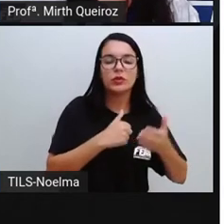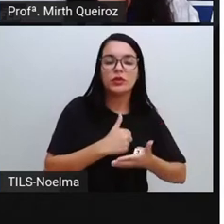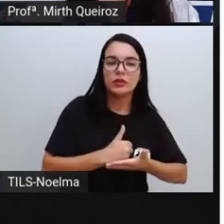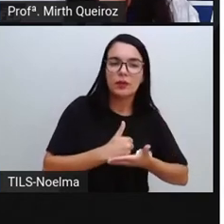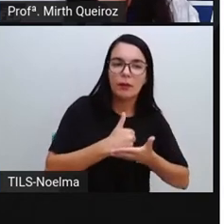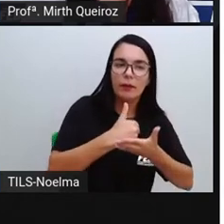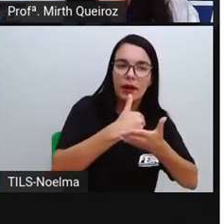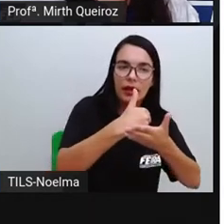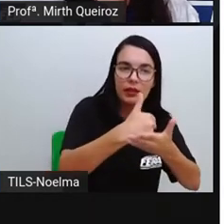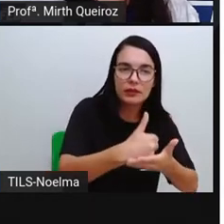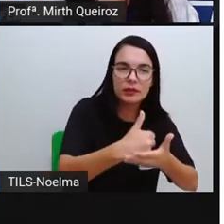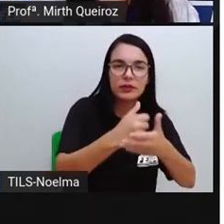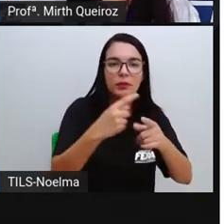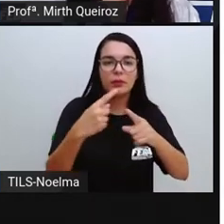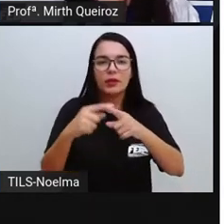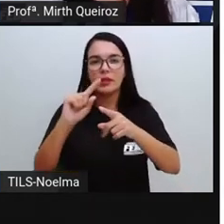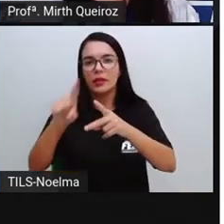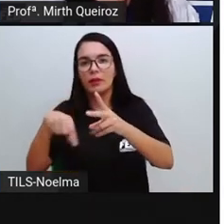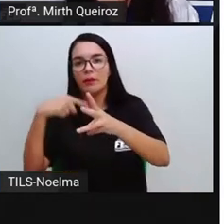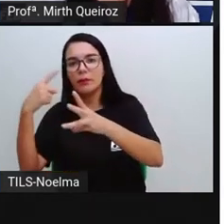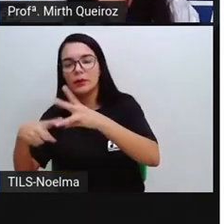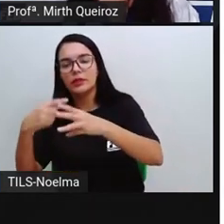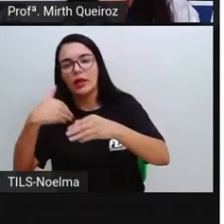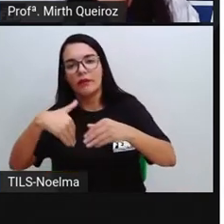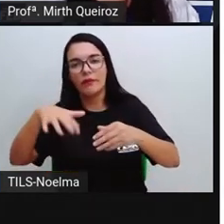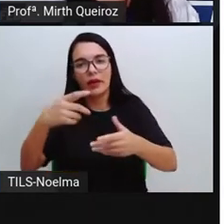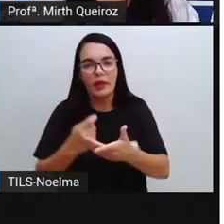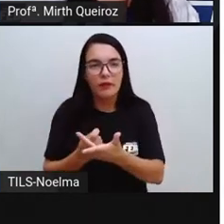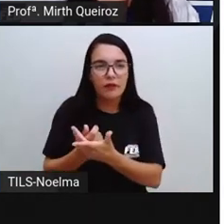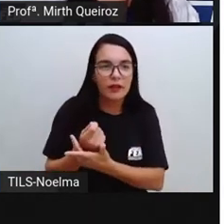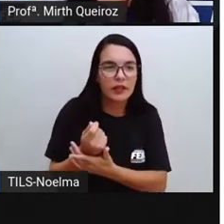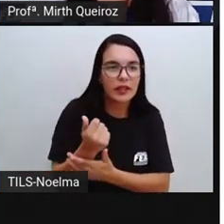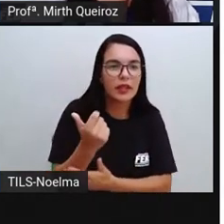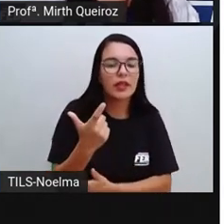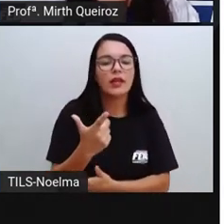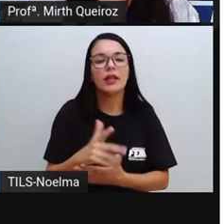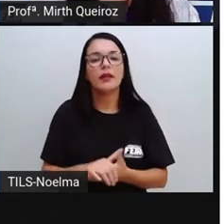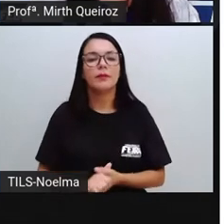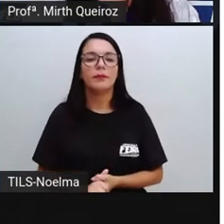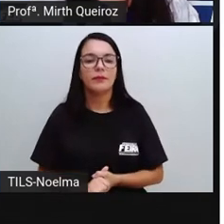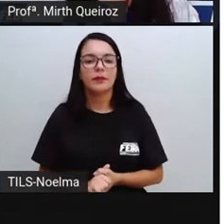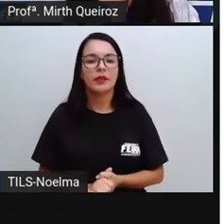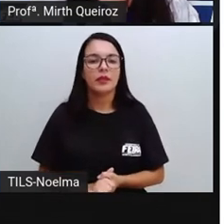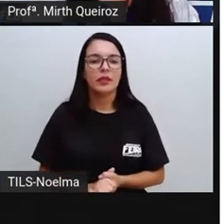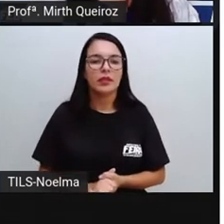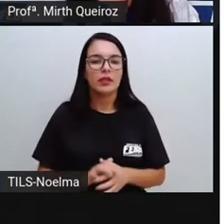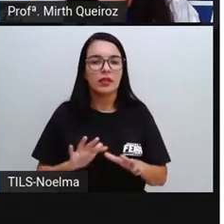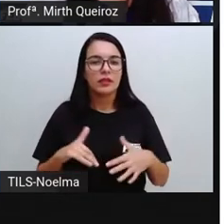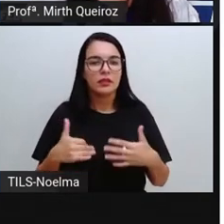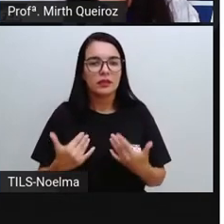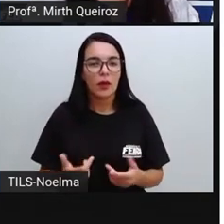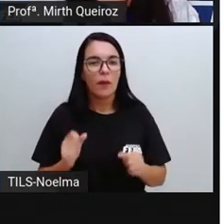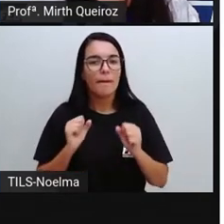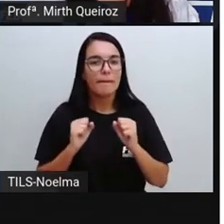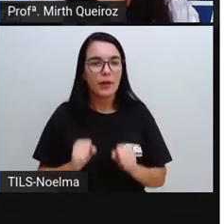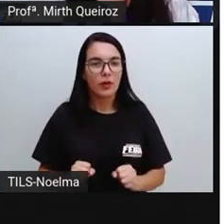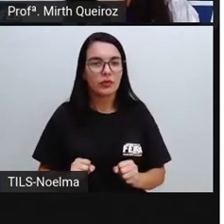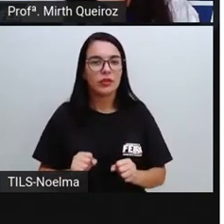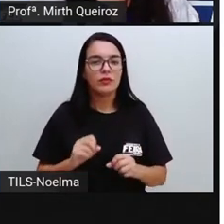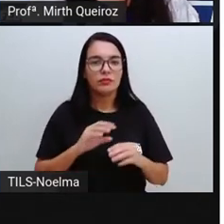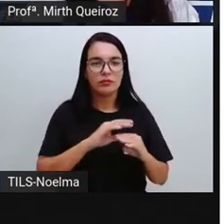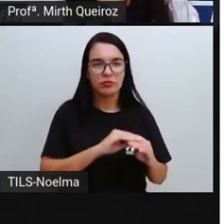para serem vendidos, né? Para as indústrias, enviados para as indústrias, e assim, esses produtos, eles possam ser